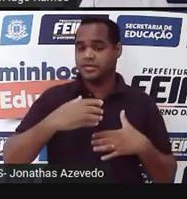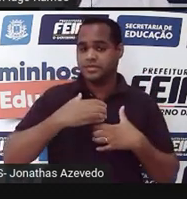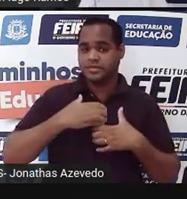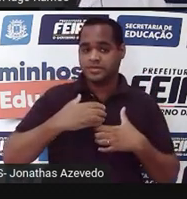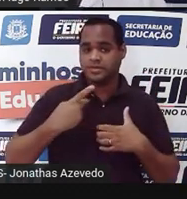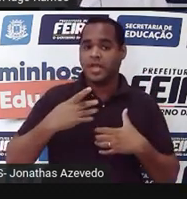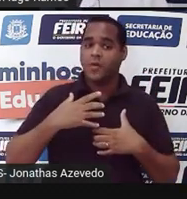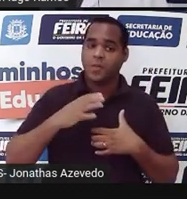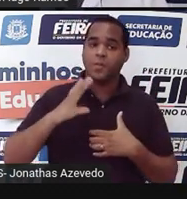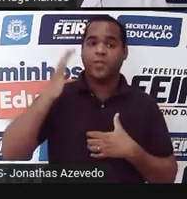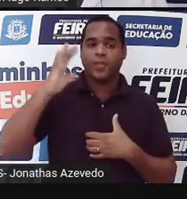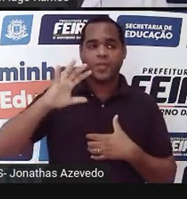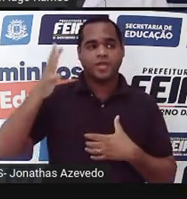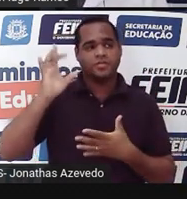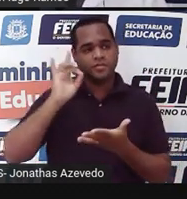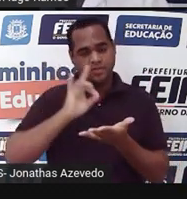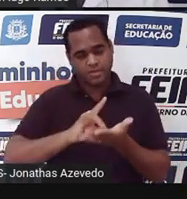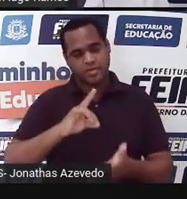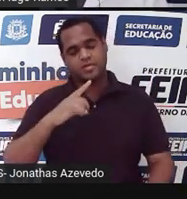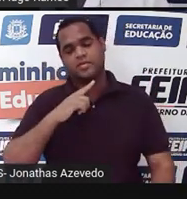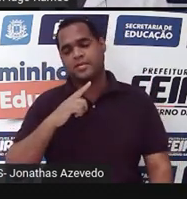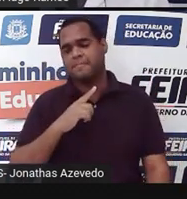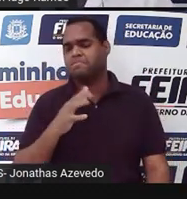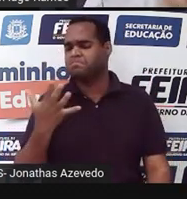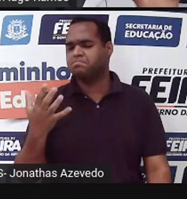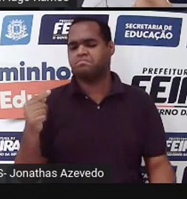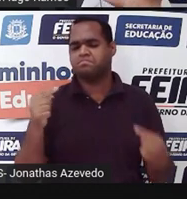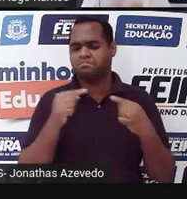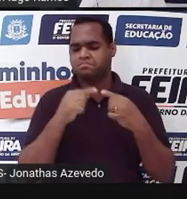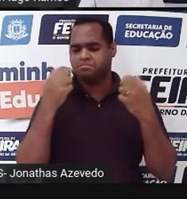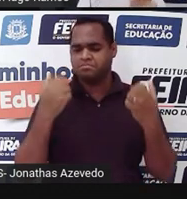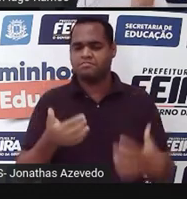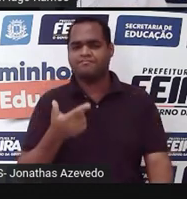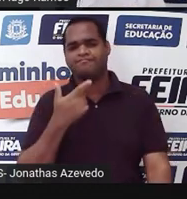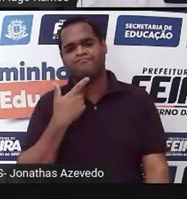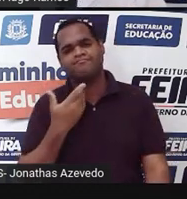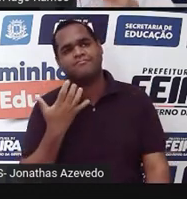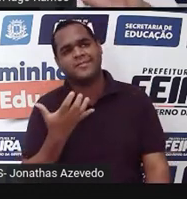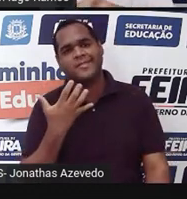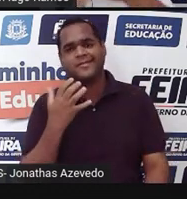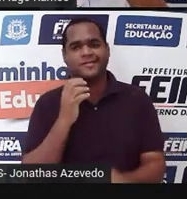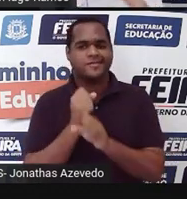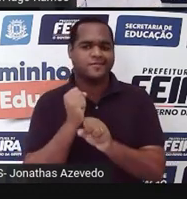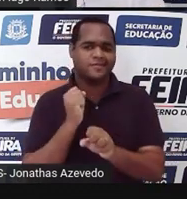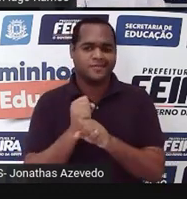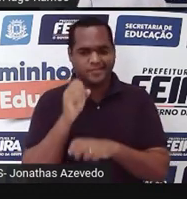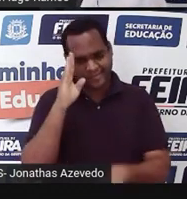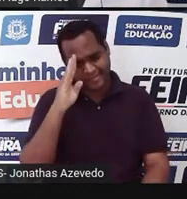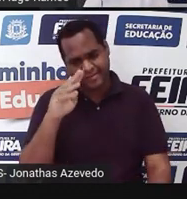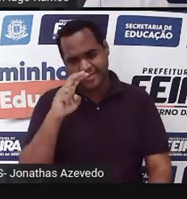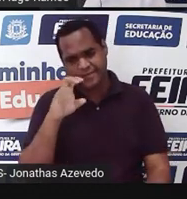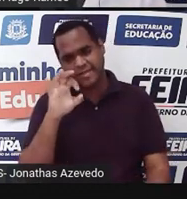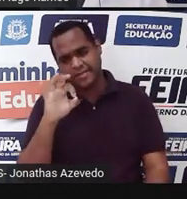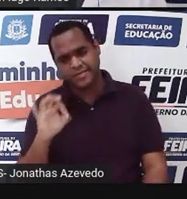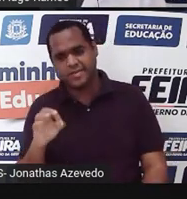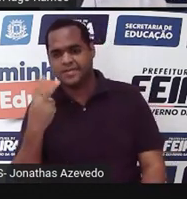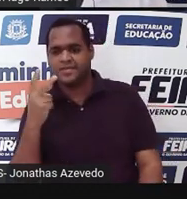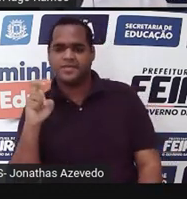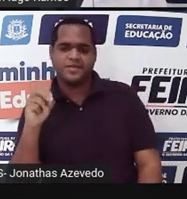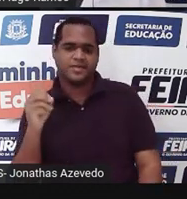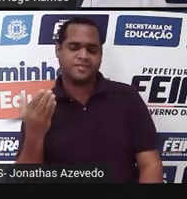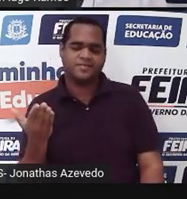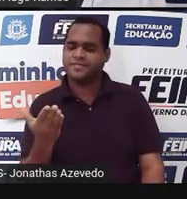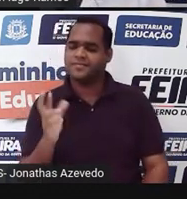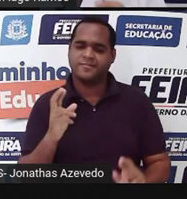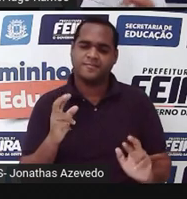tipo. Tá? Então, é por isso que ali a gente não pode querer calcular direto 50% de 250. Tá?